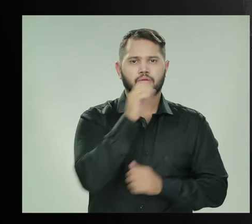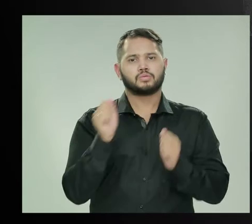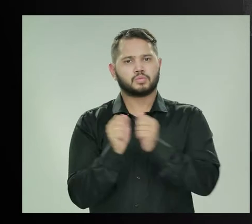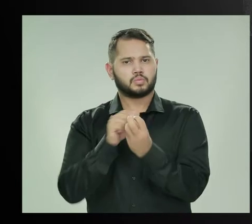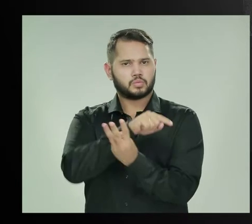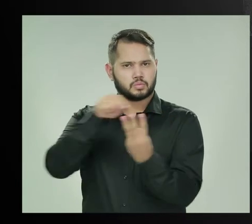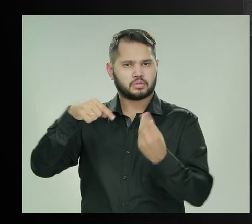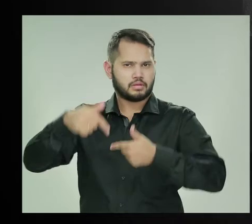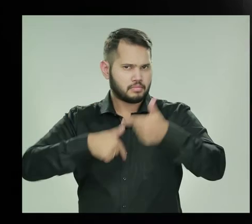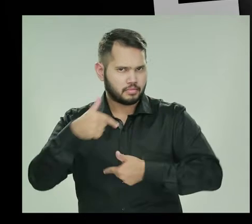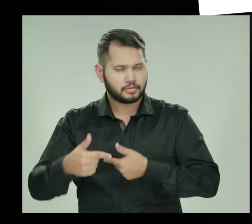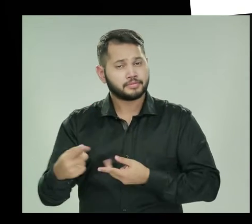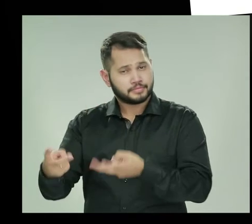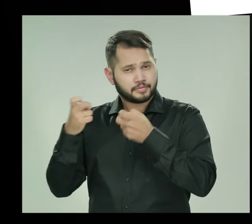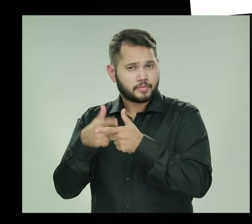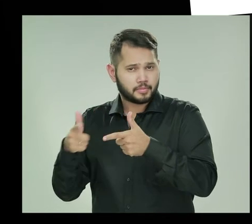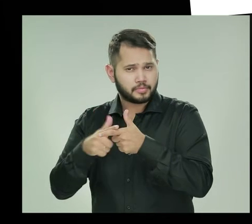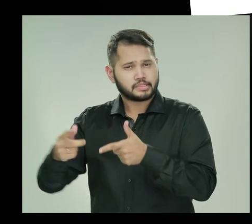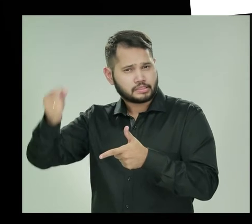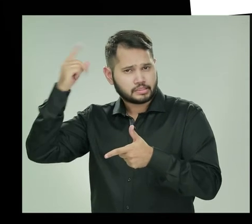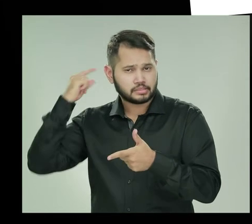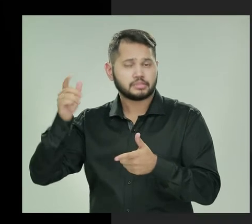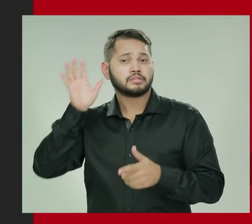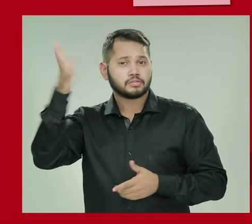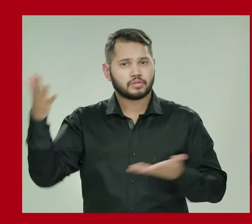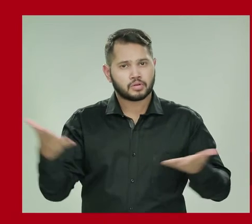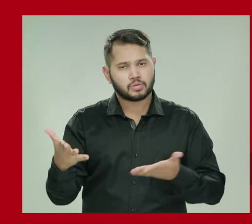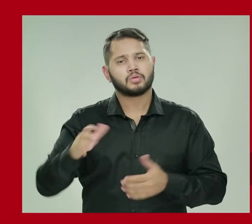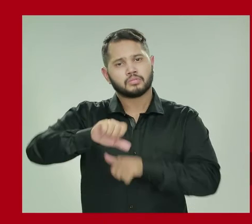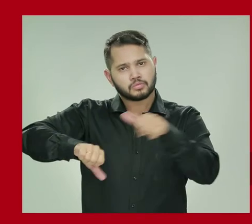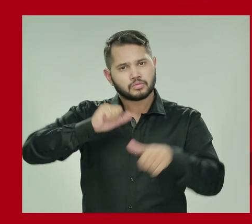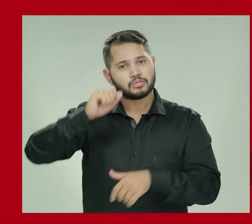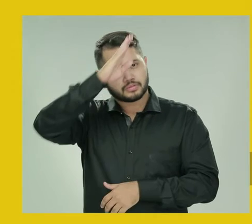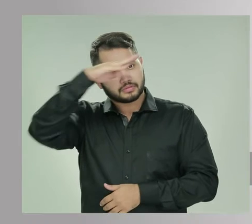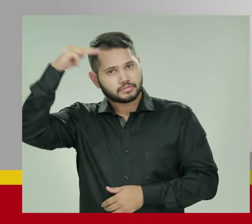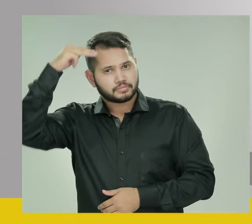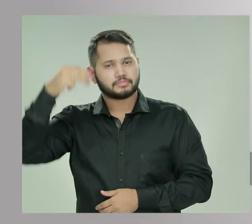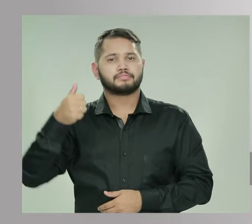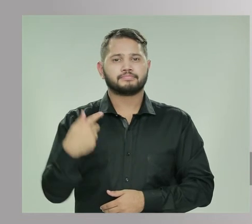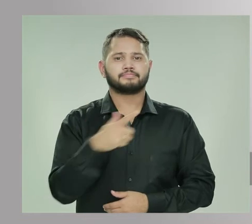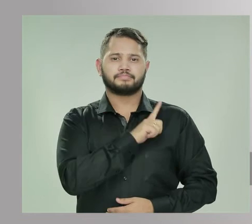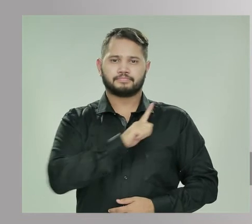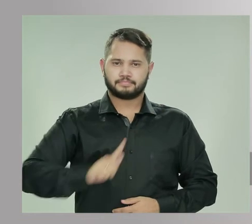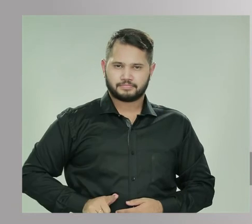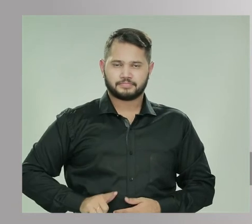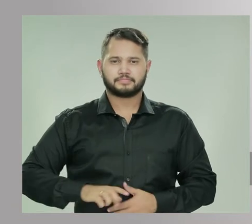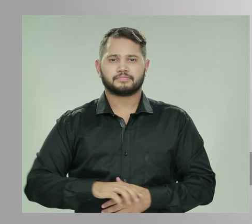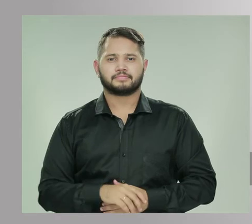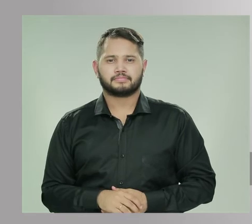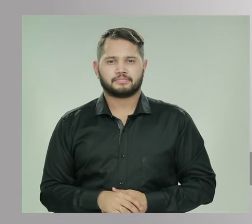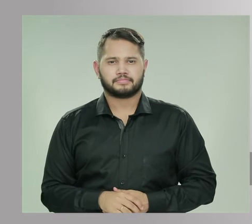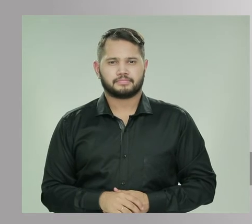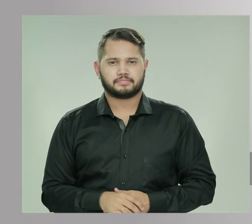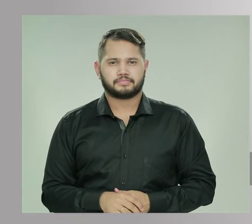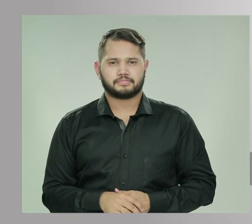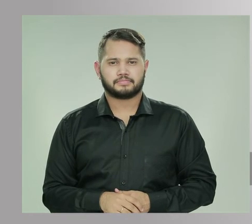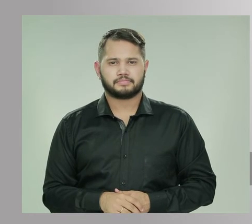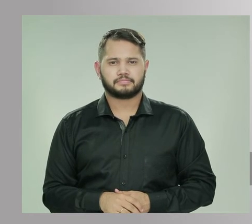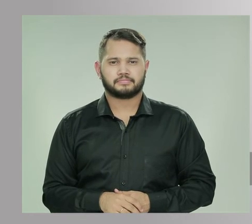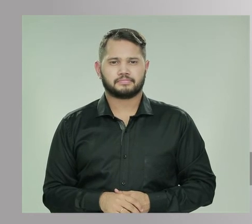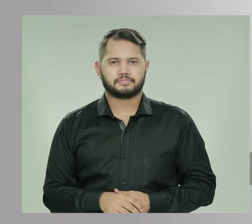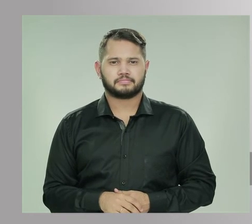e de Eduardo O problema é velho, a solução é nova José Ricardo, governador 13 Zé 13,